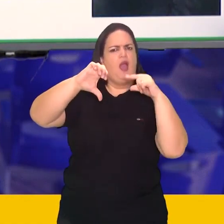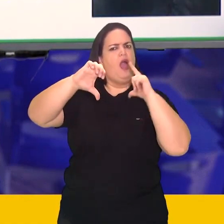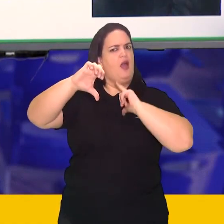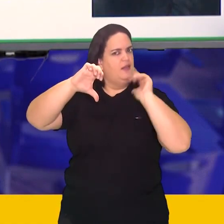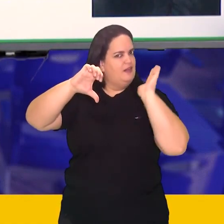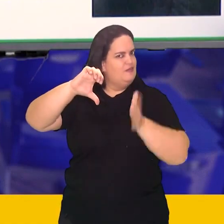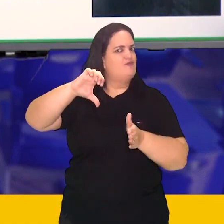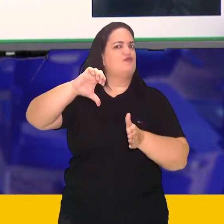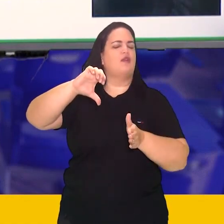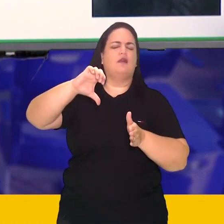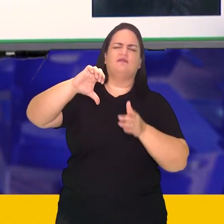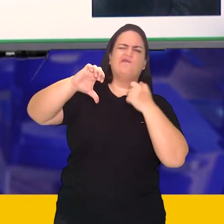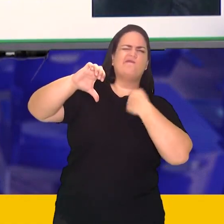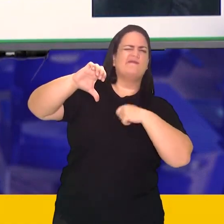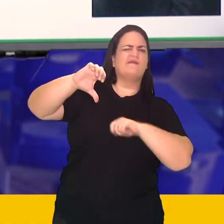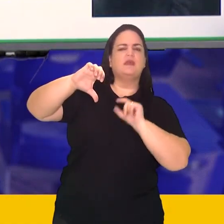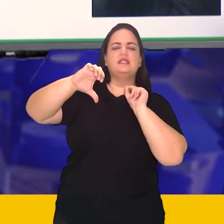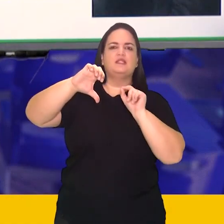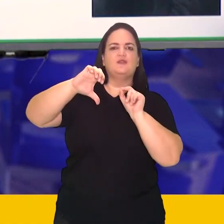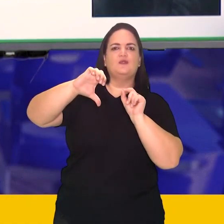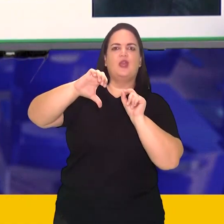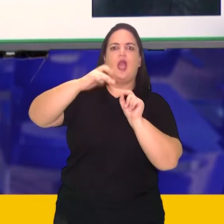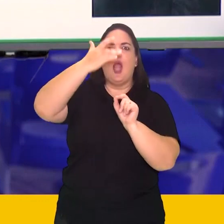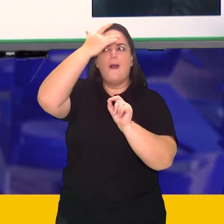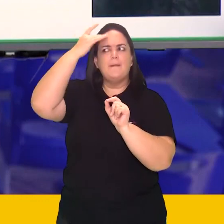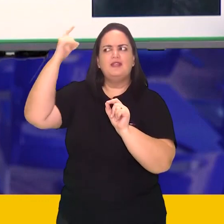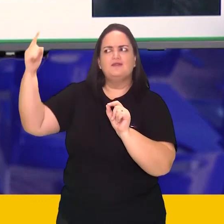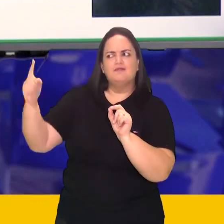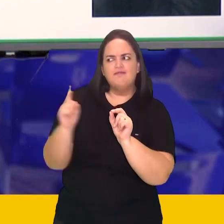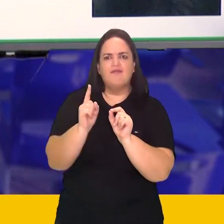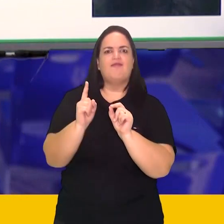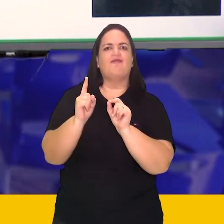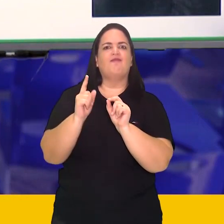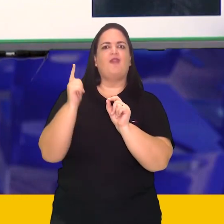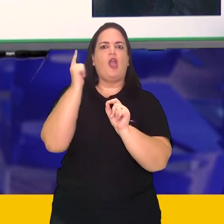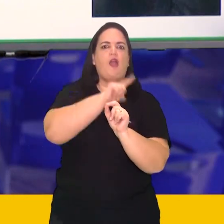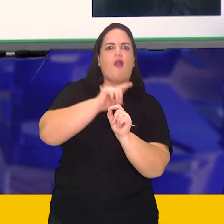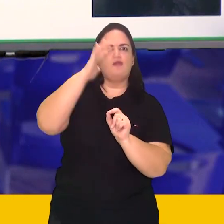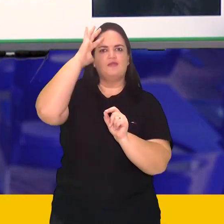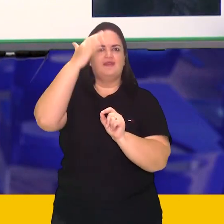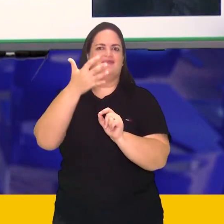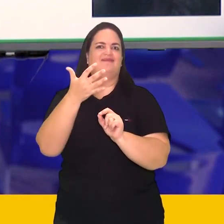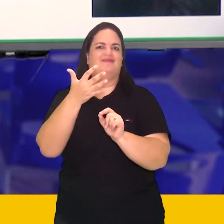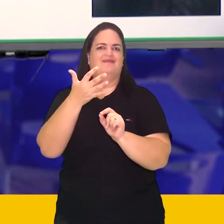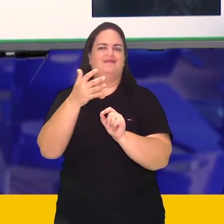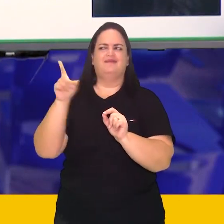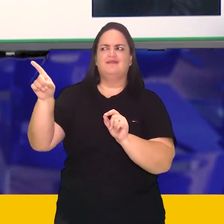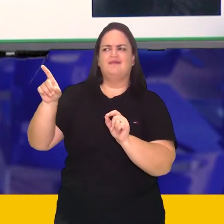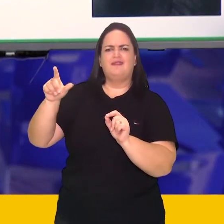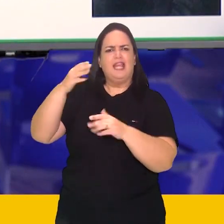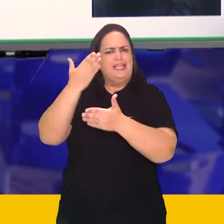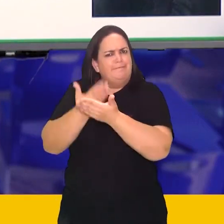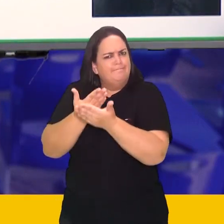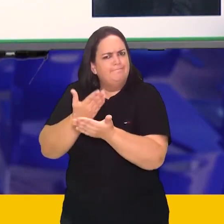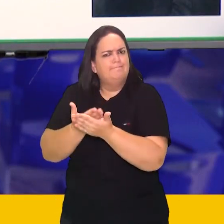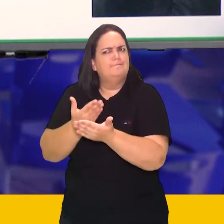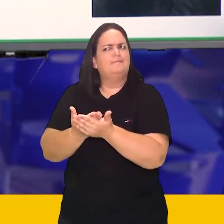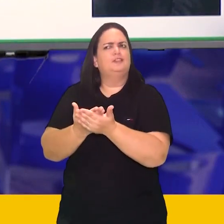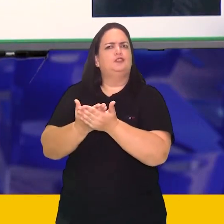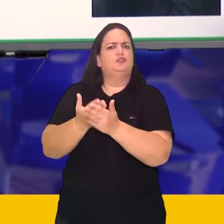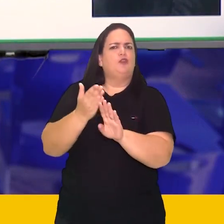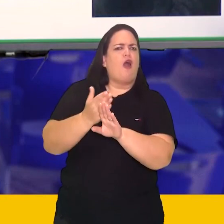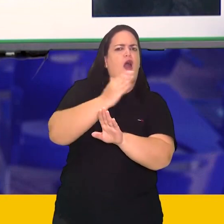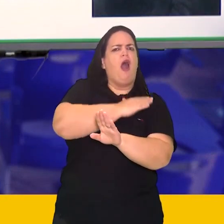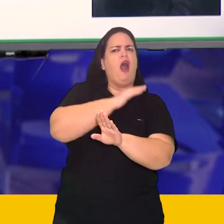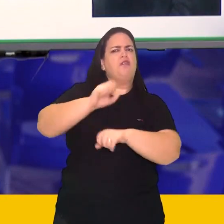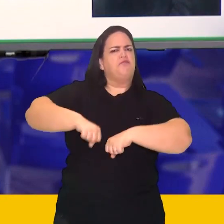consequentemente, de alguém capaz de resolvê-lo. Essa pessoa que estudou para isso, que foi preparada